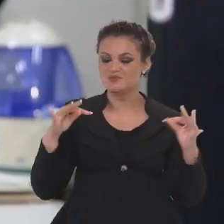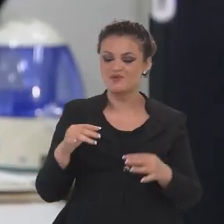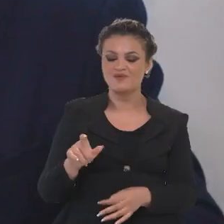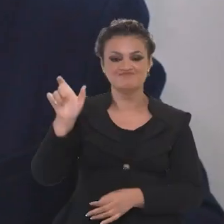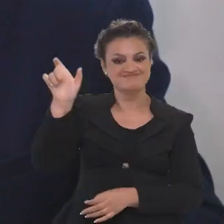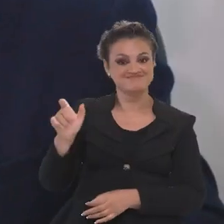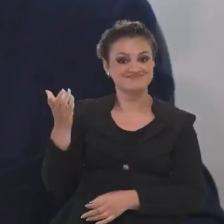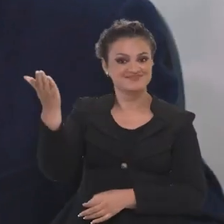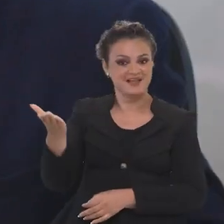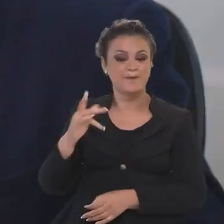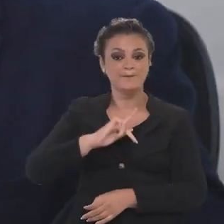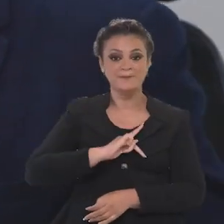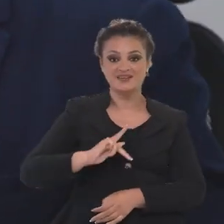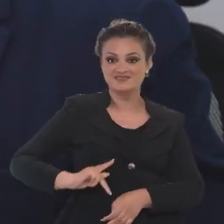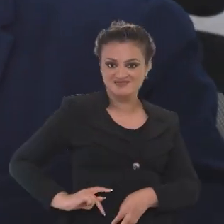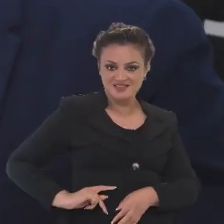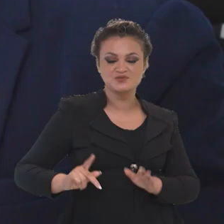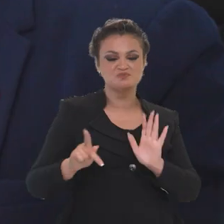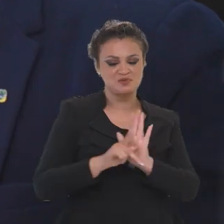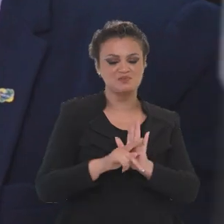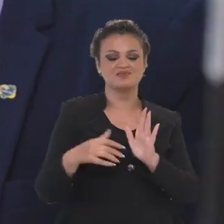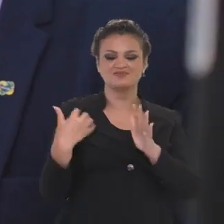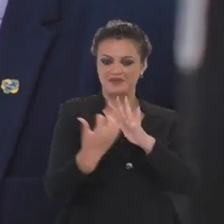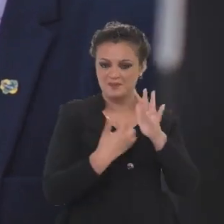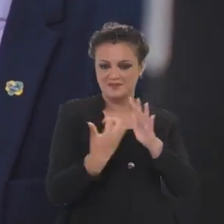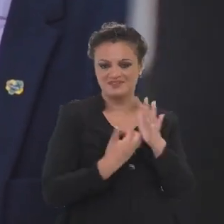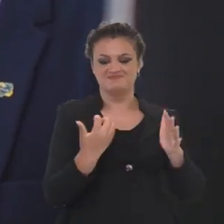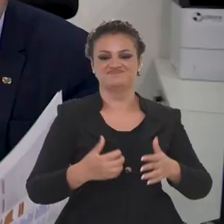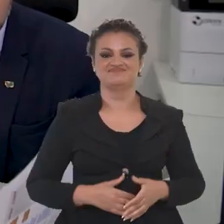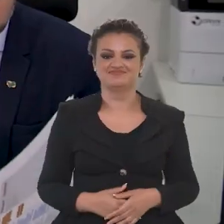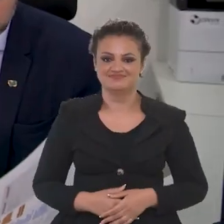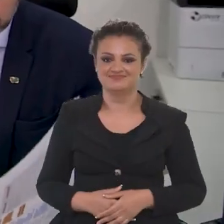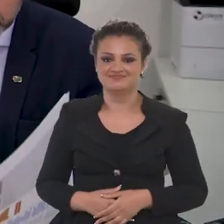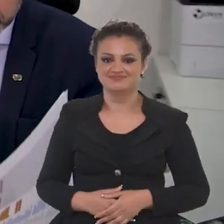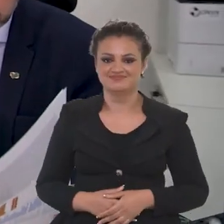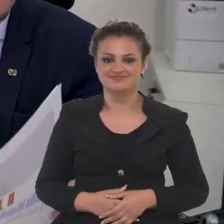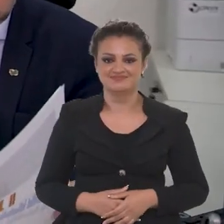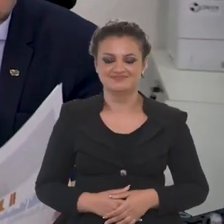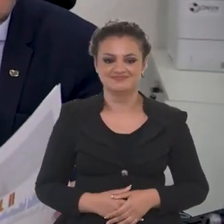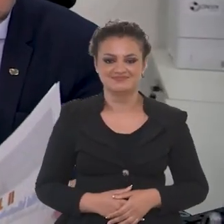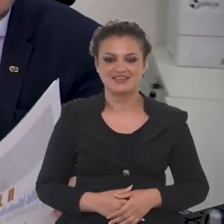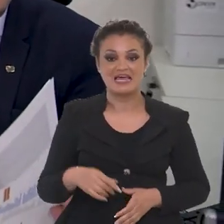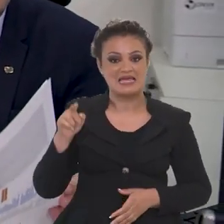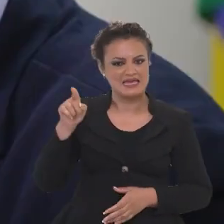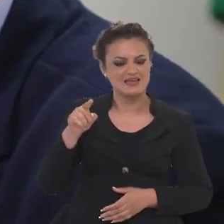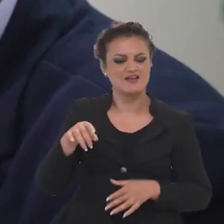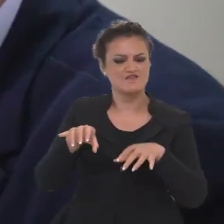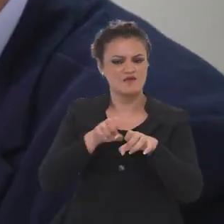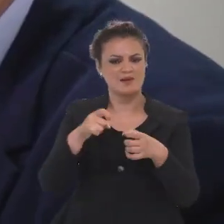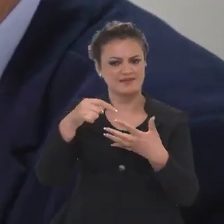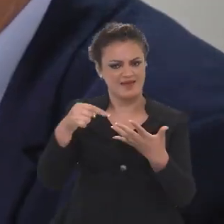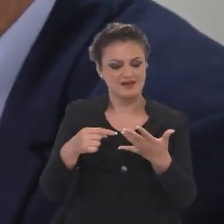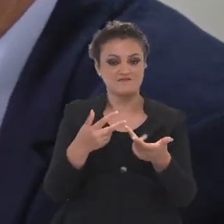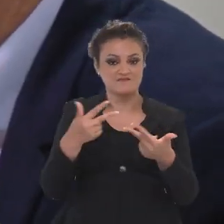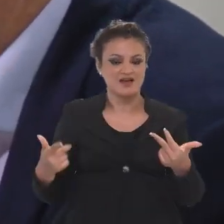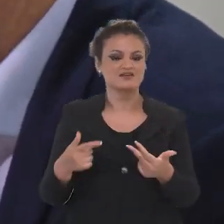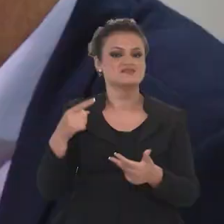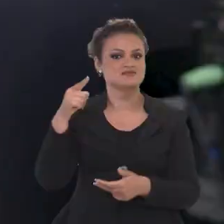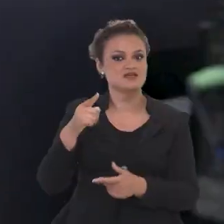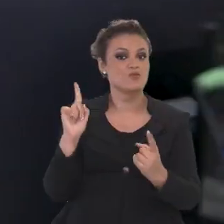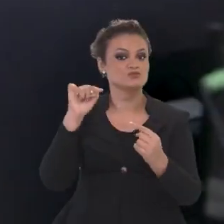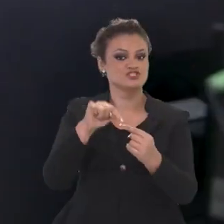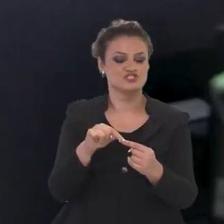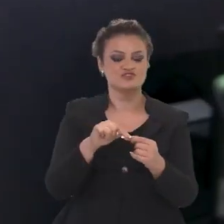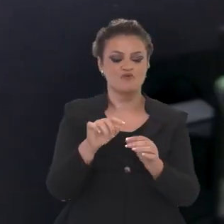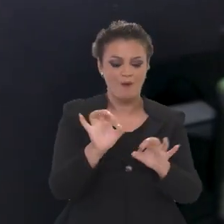assunto, o nosso convidado é o presidente da Embratur, Marcelo Freixo. Historiador e político, Marcelo Freixo tem a missão à frente